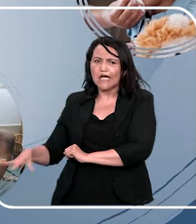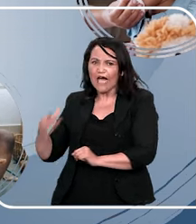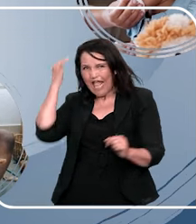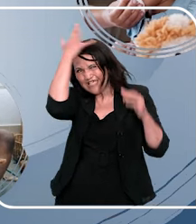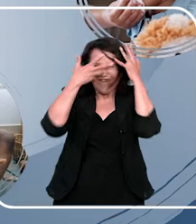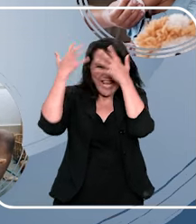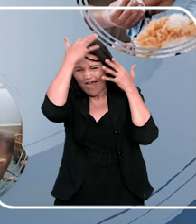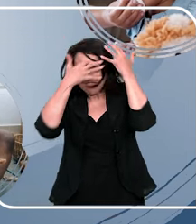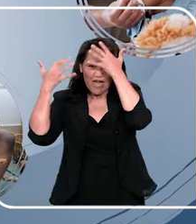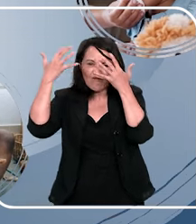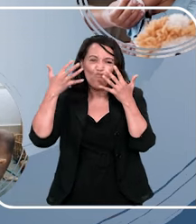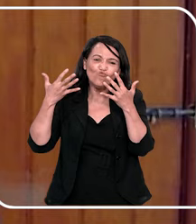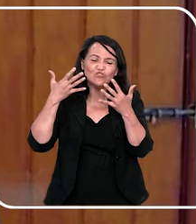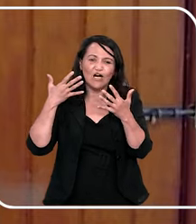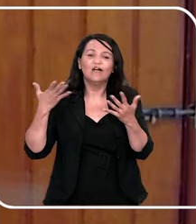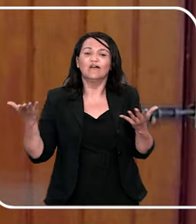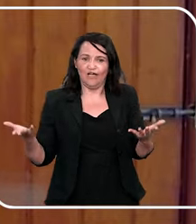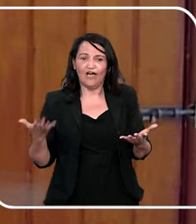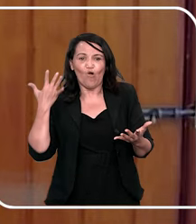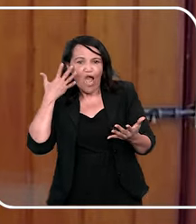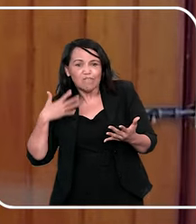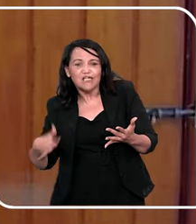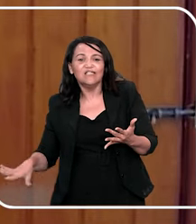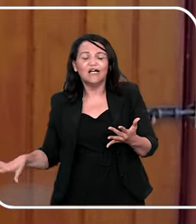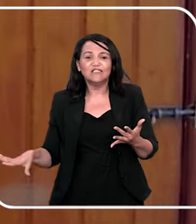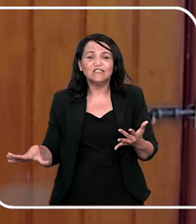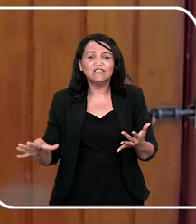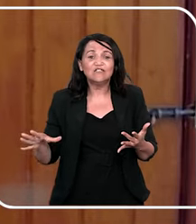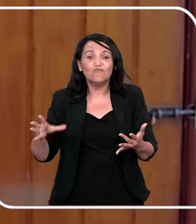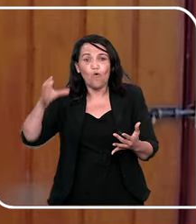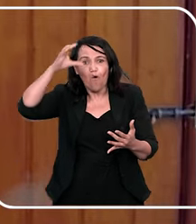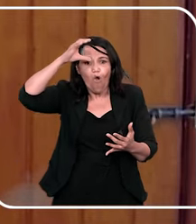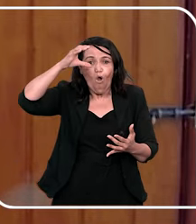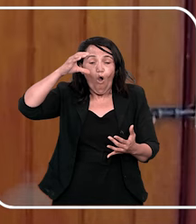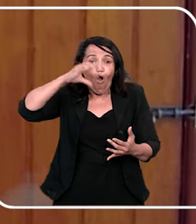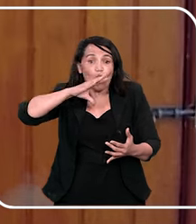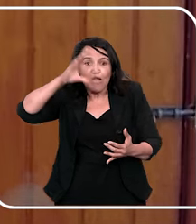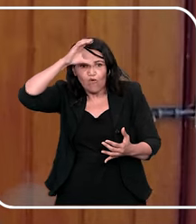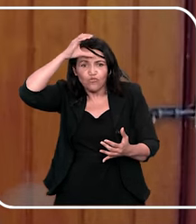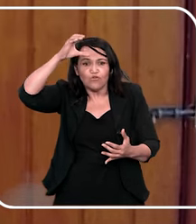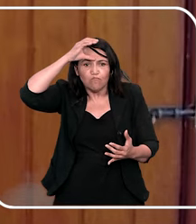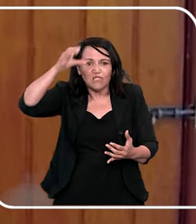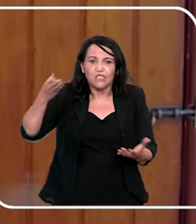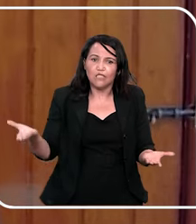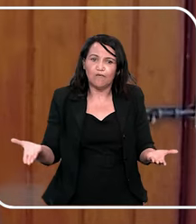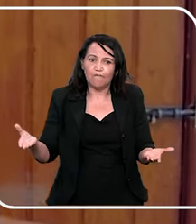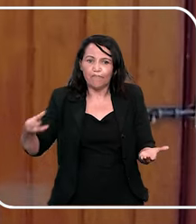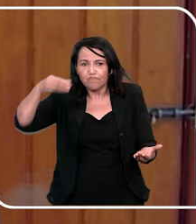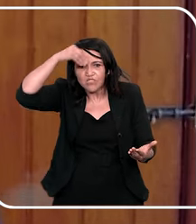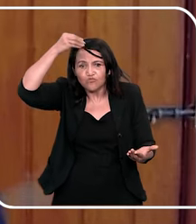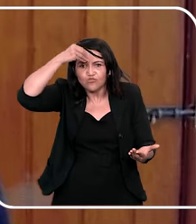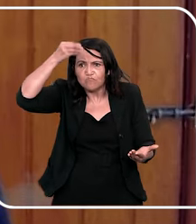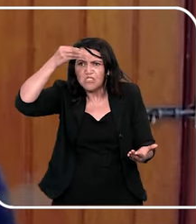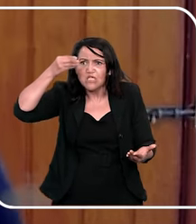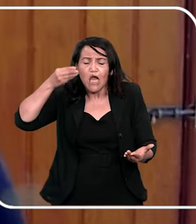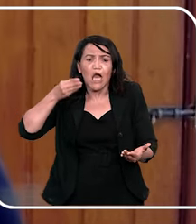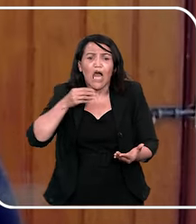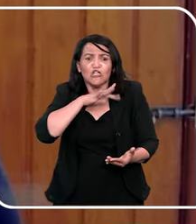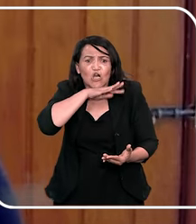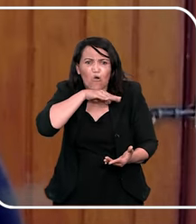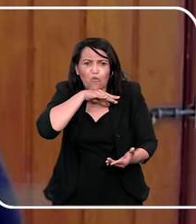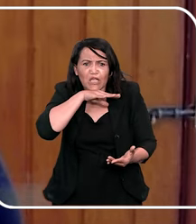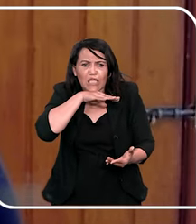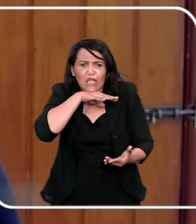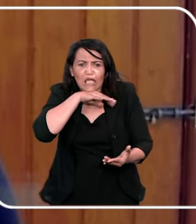e bagunça o cabelo do menino. Eu tive isso na minha família, um sobrinho do meu gê, ele foi lá e bagunçou. E se o menino da birra acha